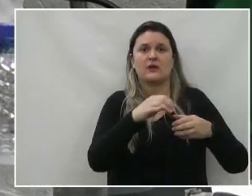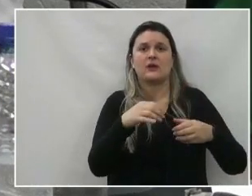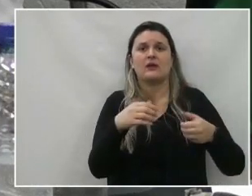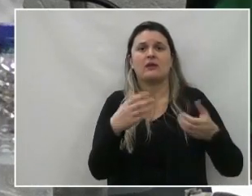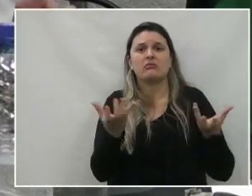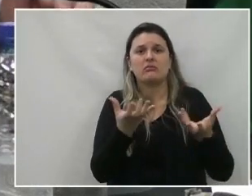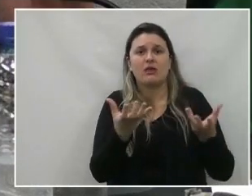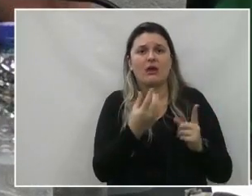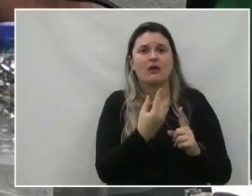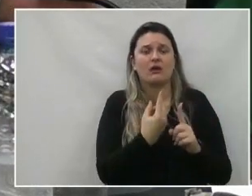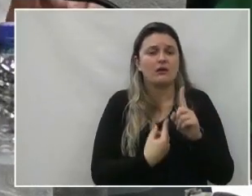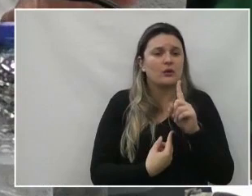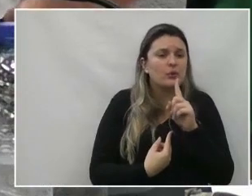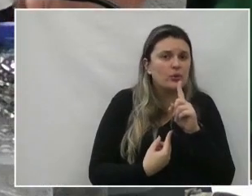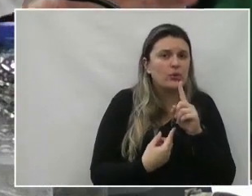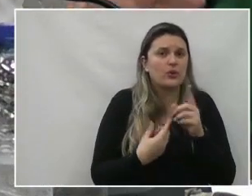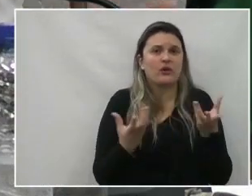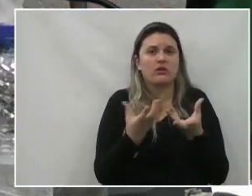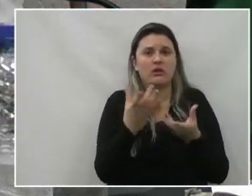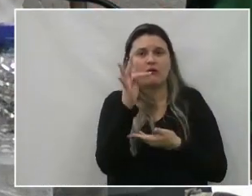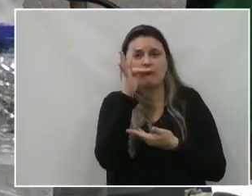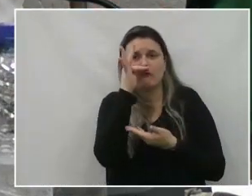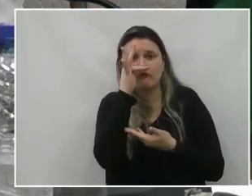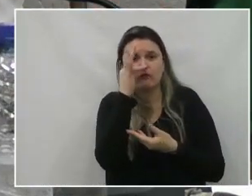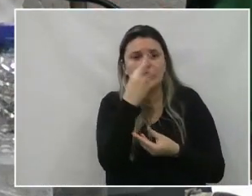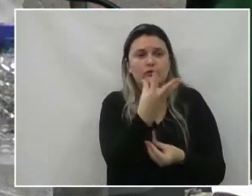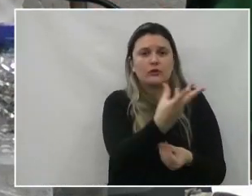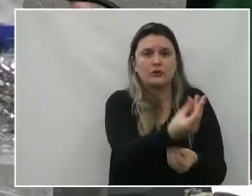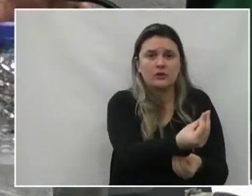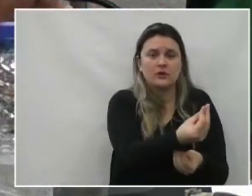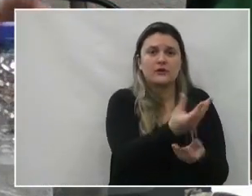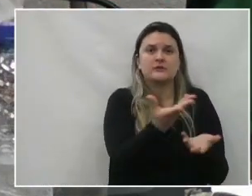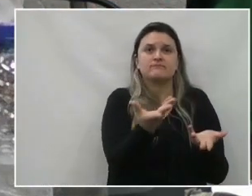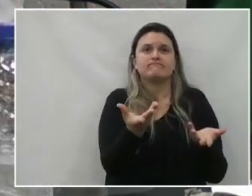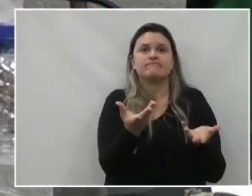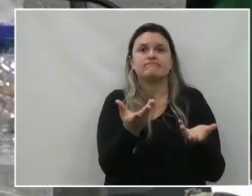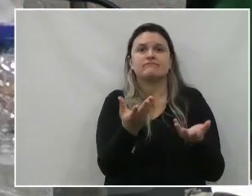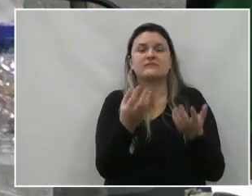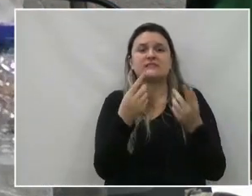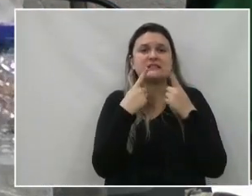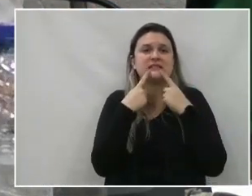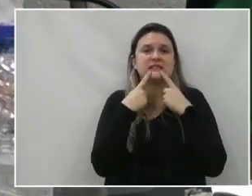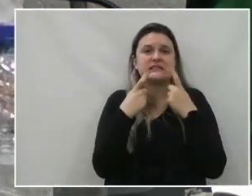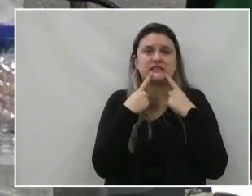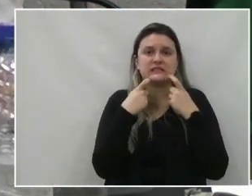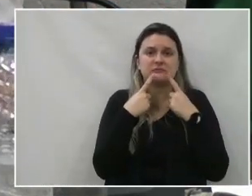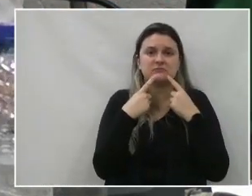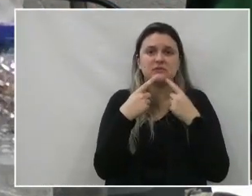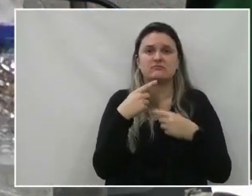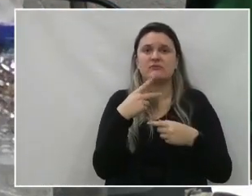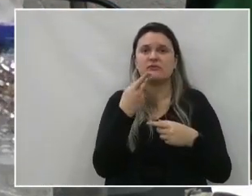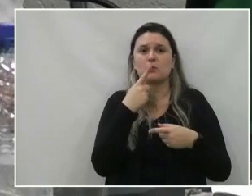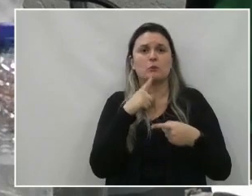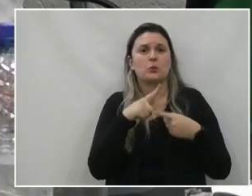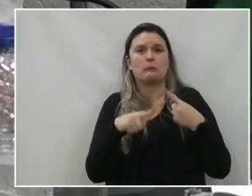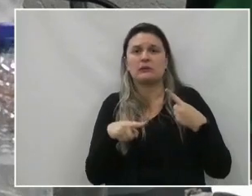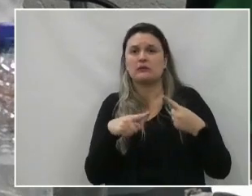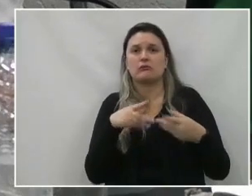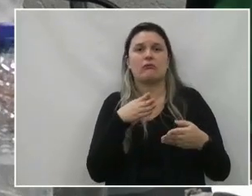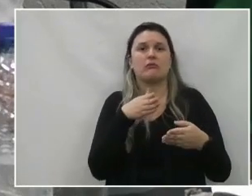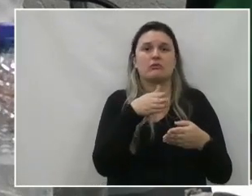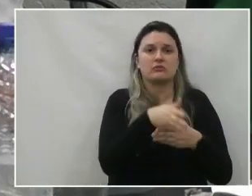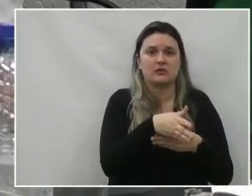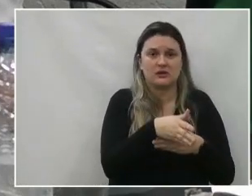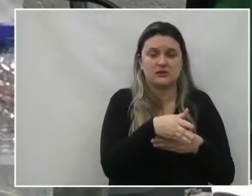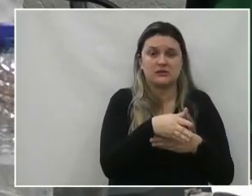velas, para lá colocar flores, e a reclamação está grande. Eu fico imaginando, senhor